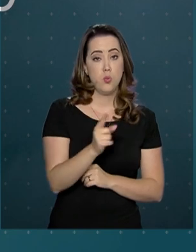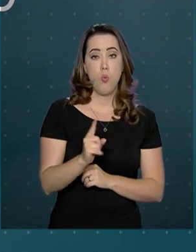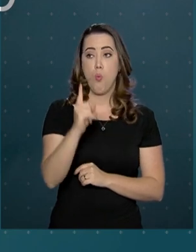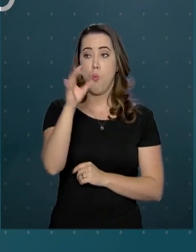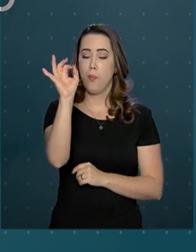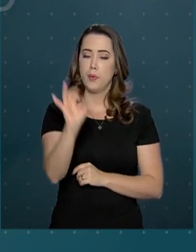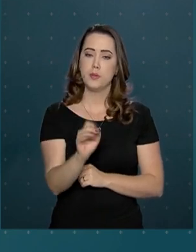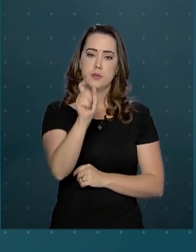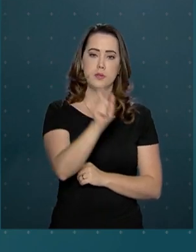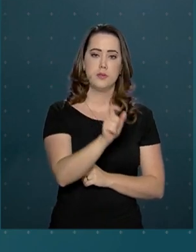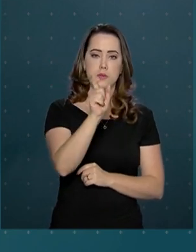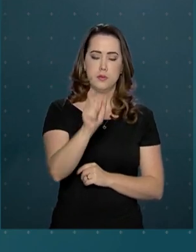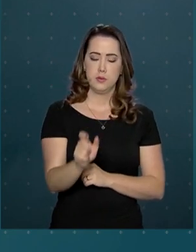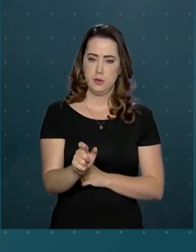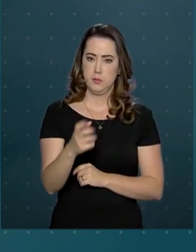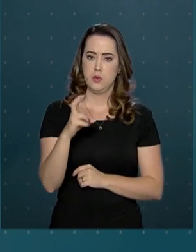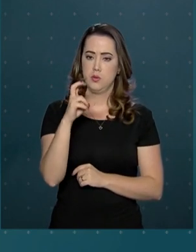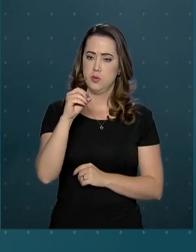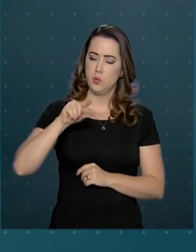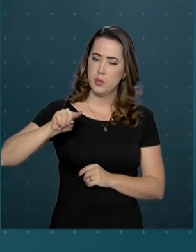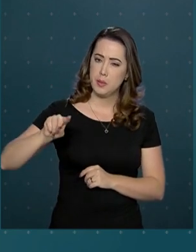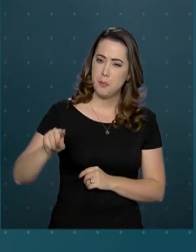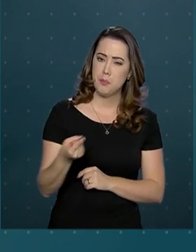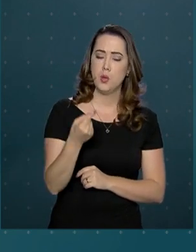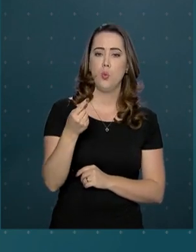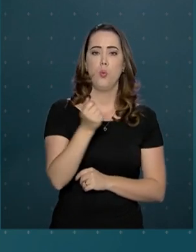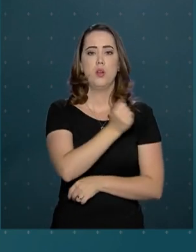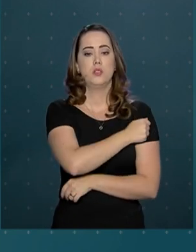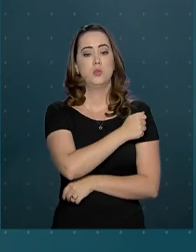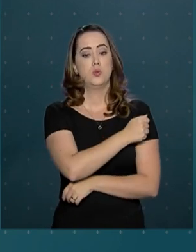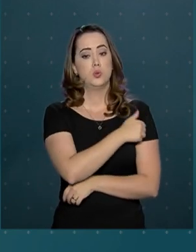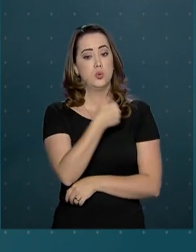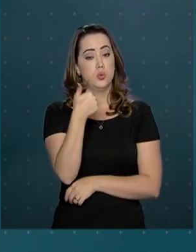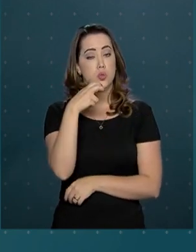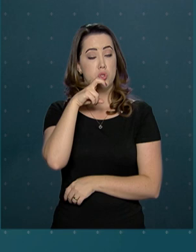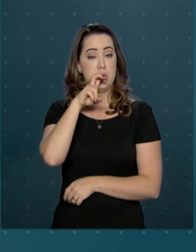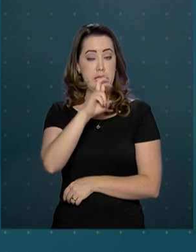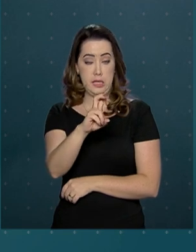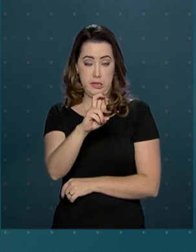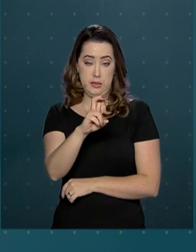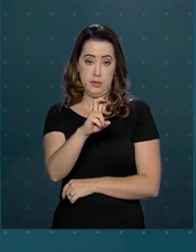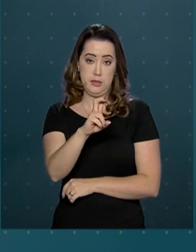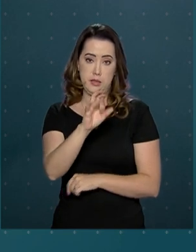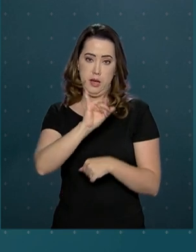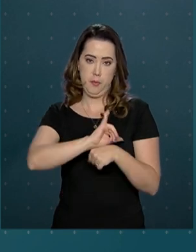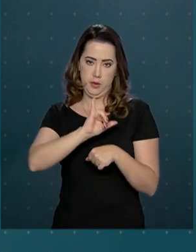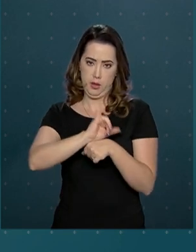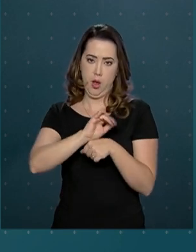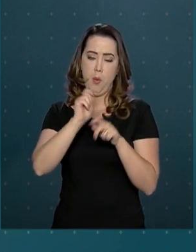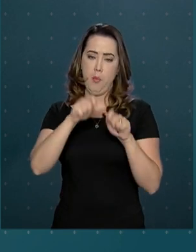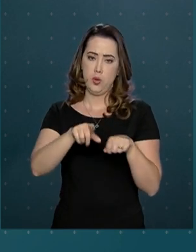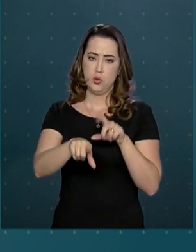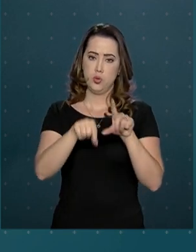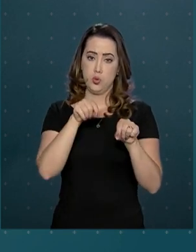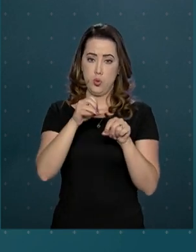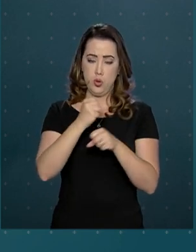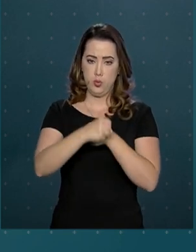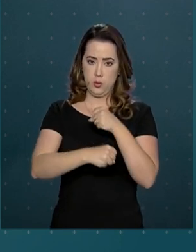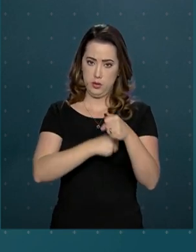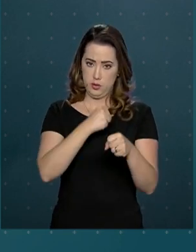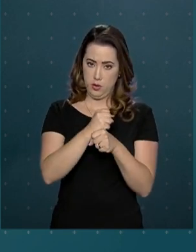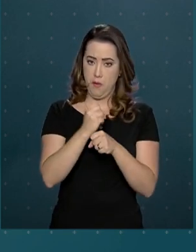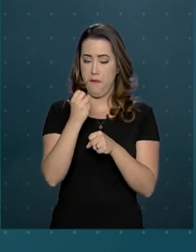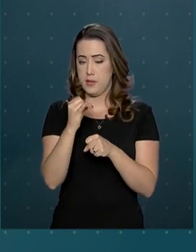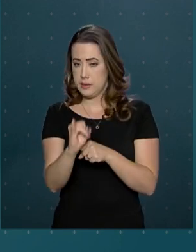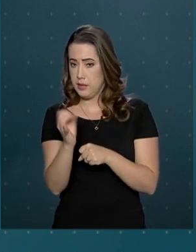candidatos. 50 mil alunos de 15 capitais poderão escolher fazer o Enem no ano que vem, no modelo antigo